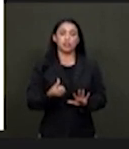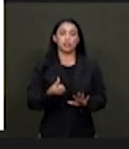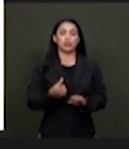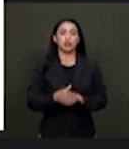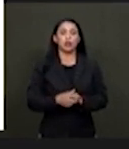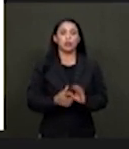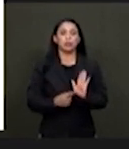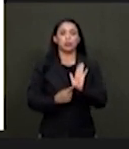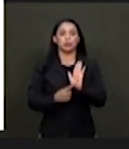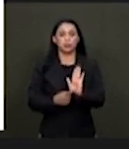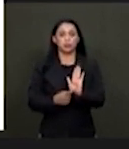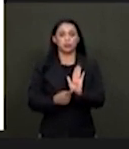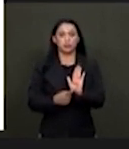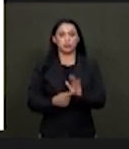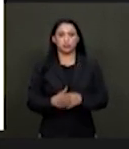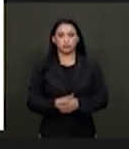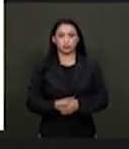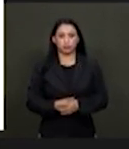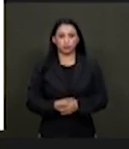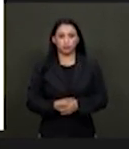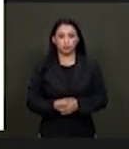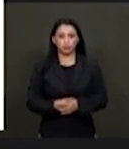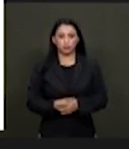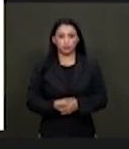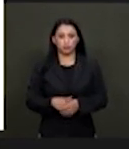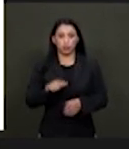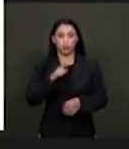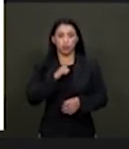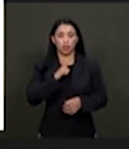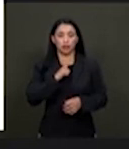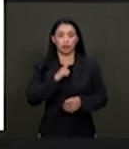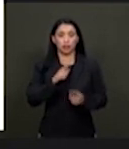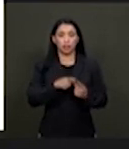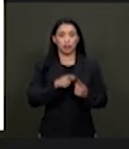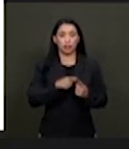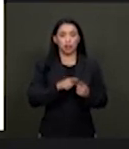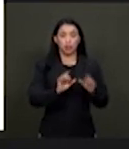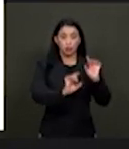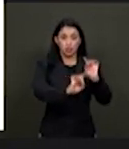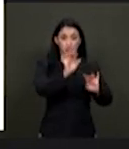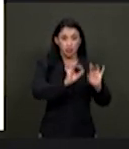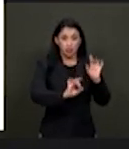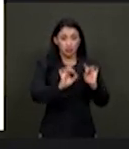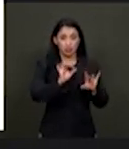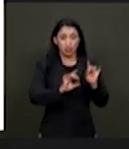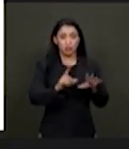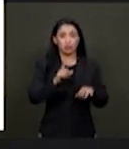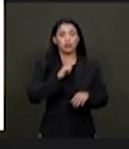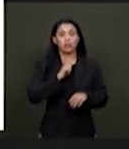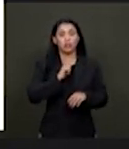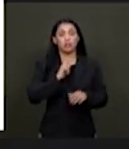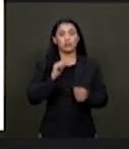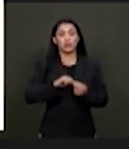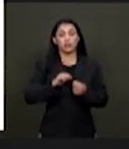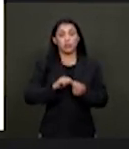orientava, dessa forma, o caminho de excepcionais para o atendimento especializado deverá ser feito com base em